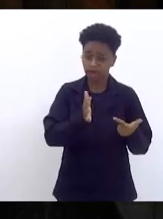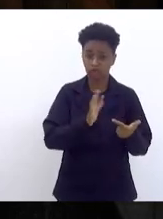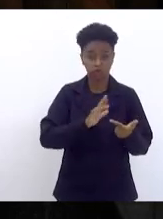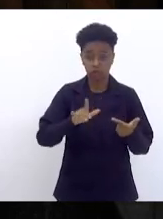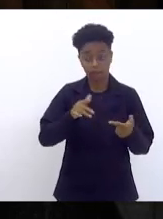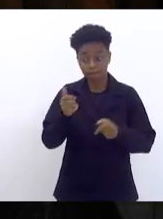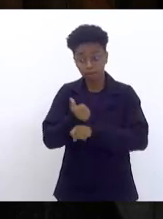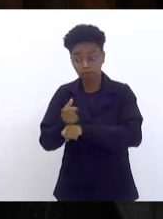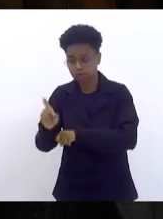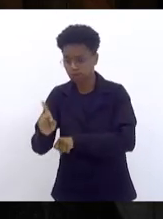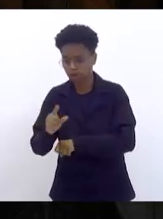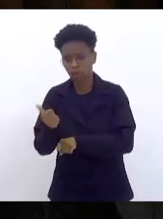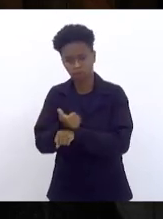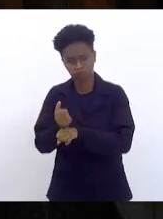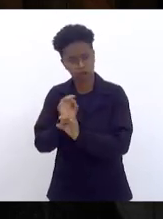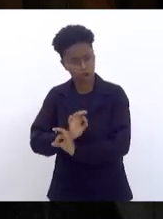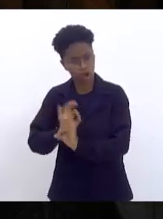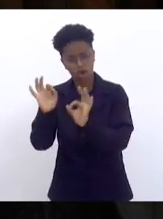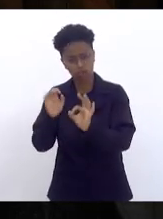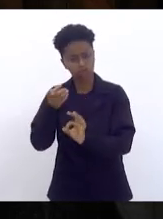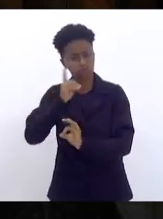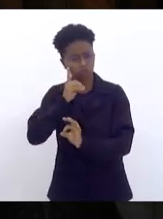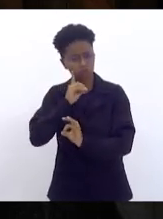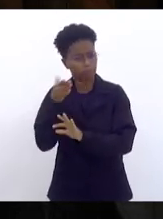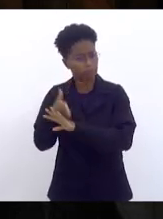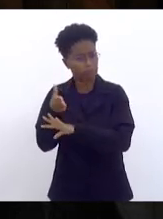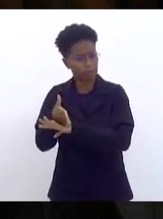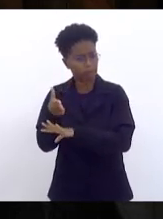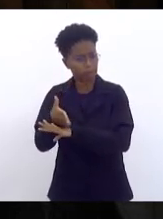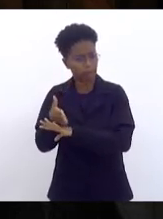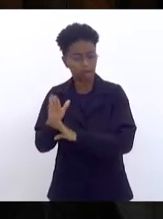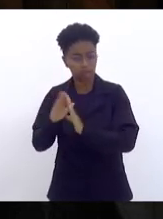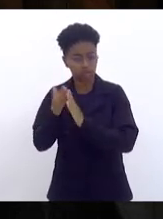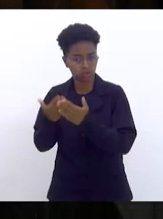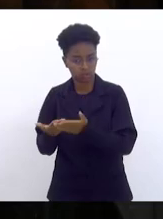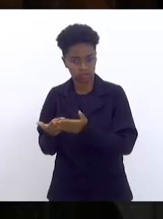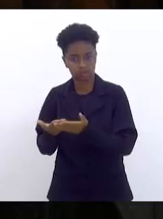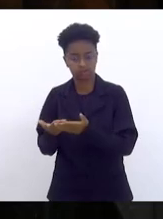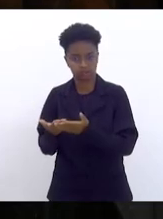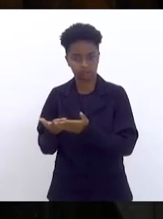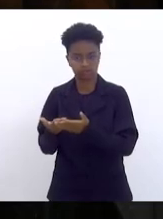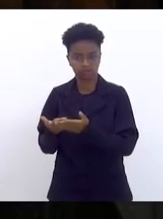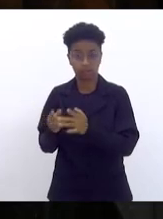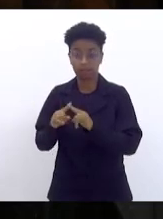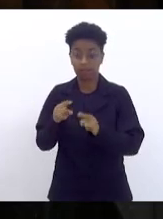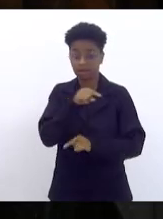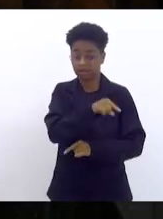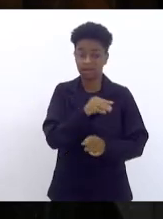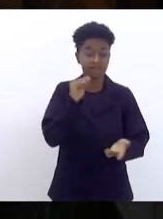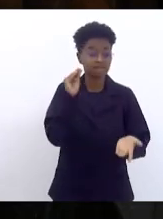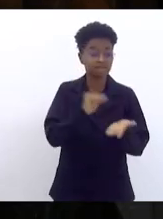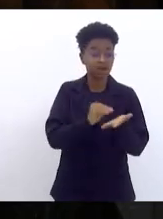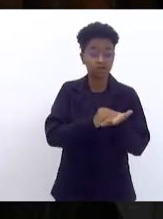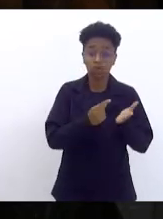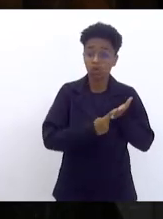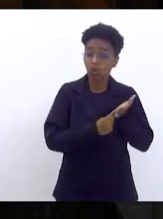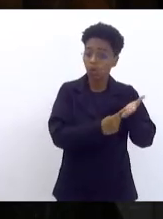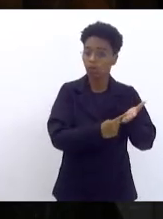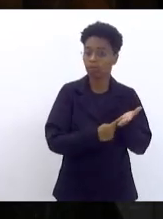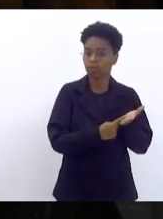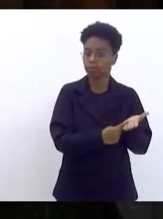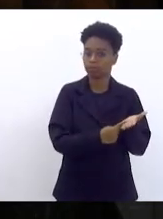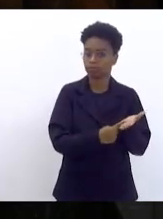profissionais que estão diariamente nas nossas escolas, e sim pela sua falta de compromisso